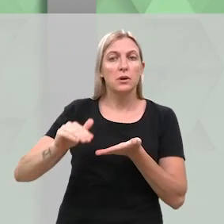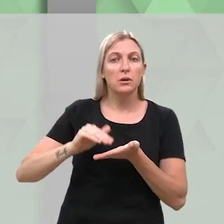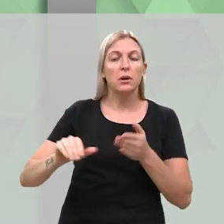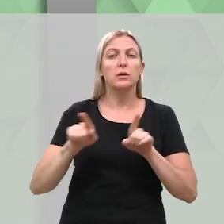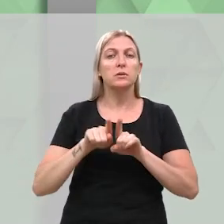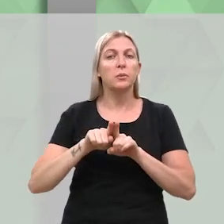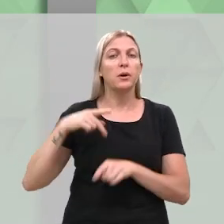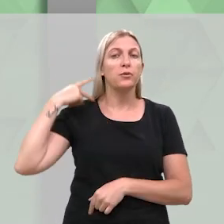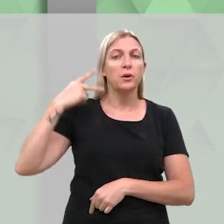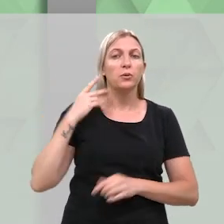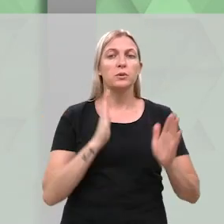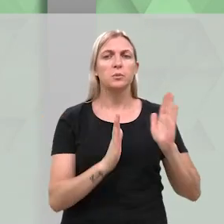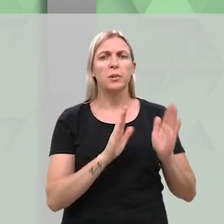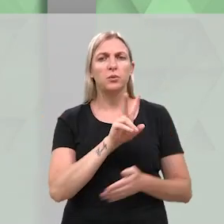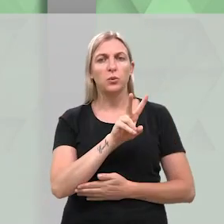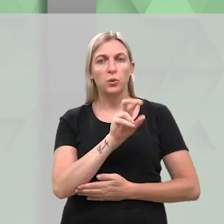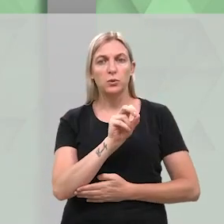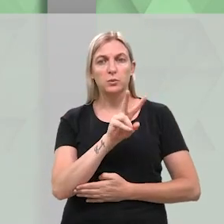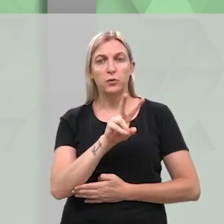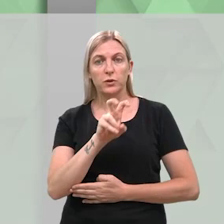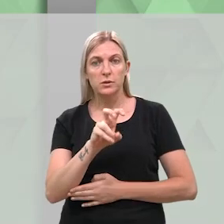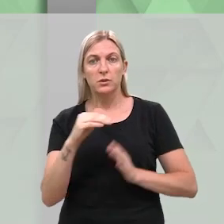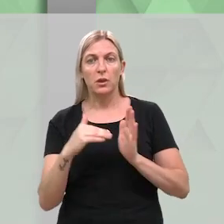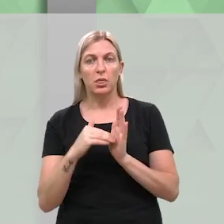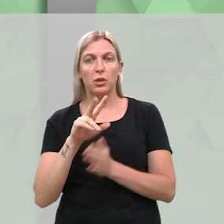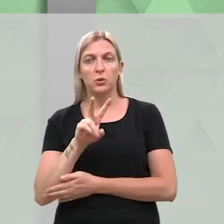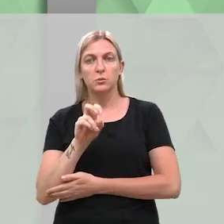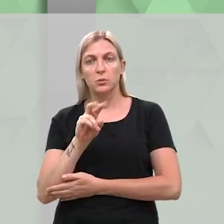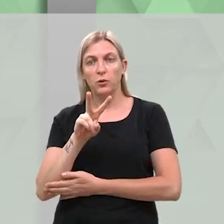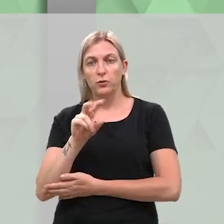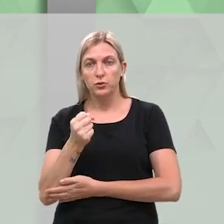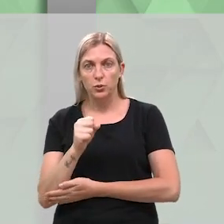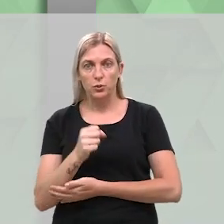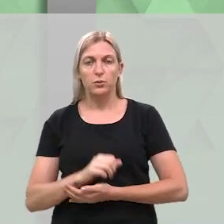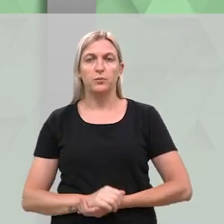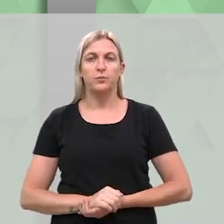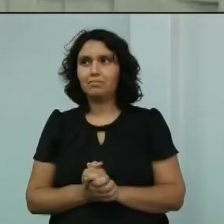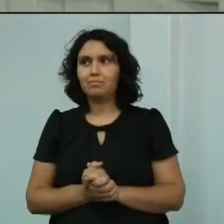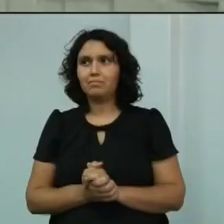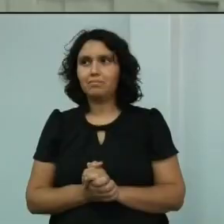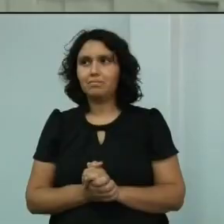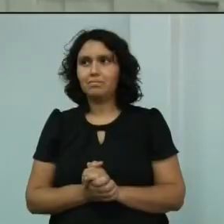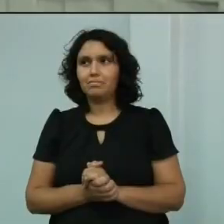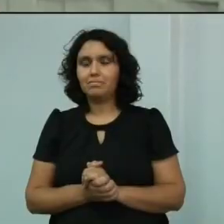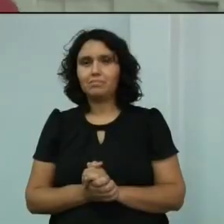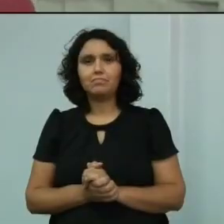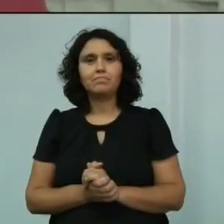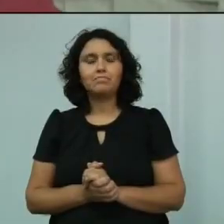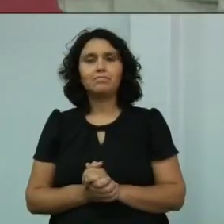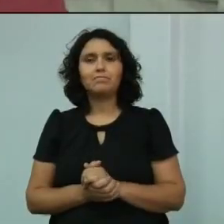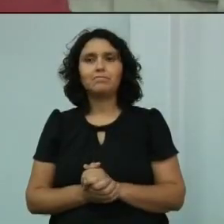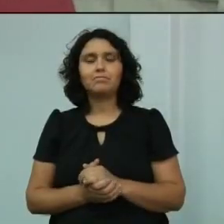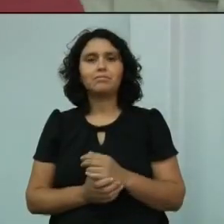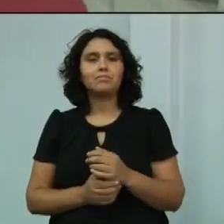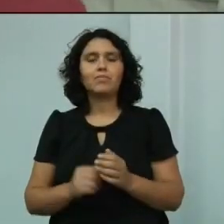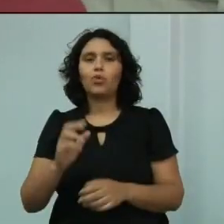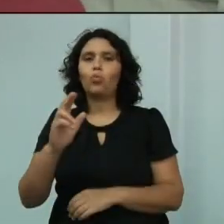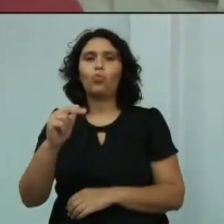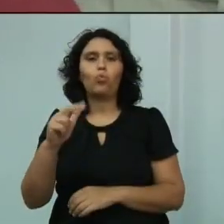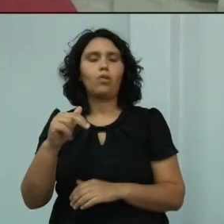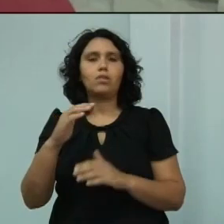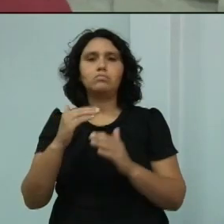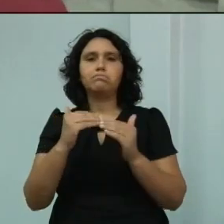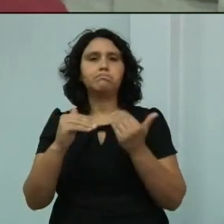secretários e vereadores para o quadriênio 2025-2028. Nunca votei contrário